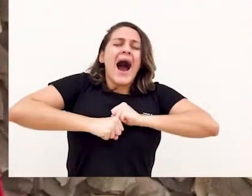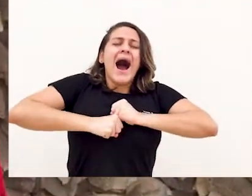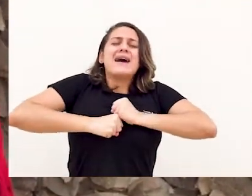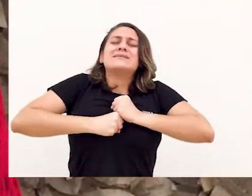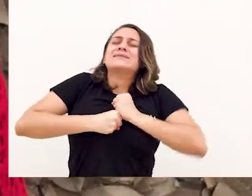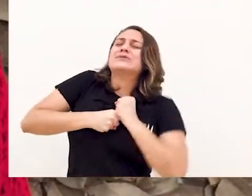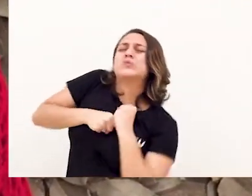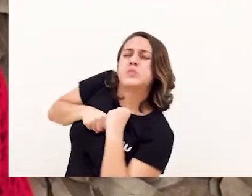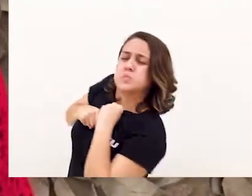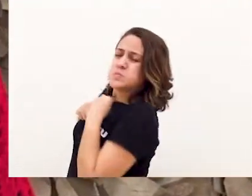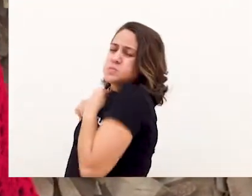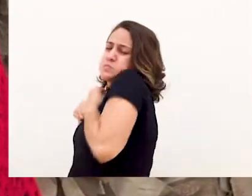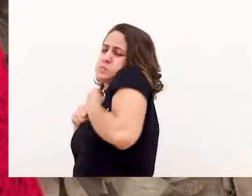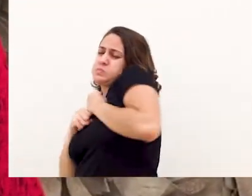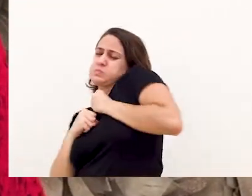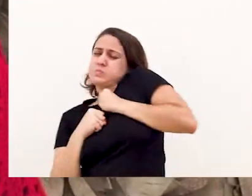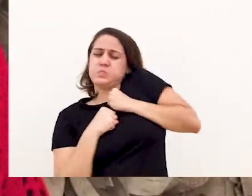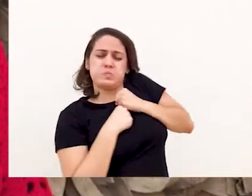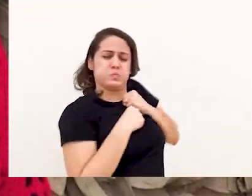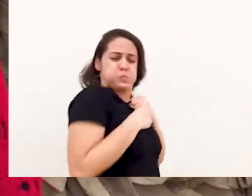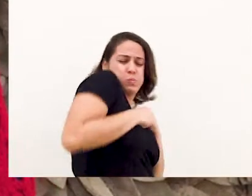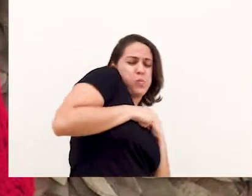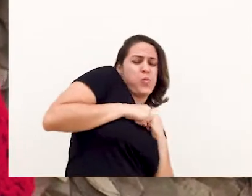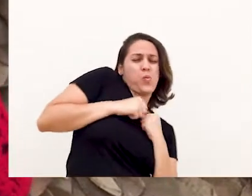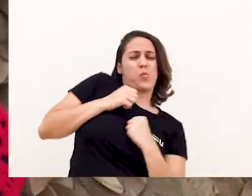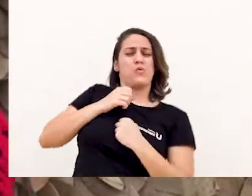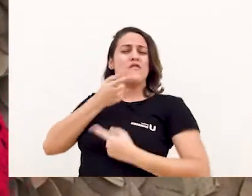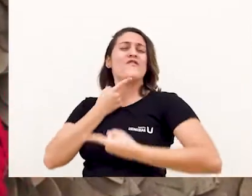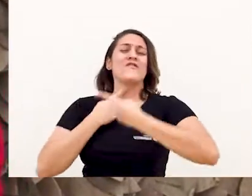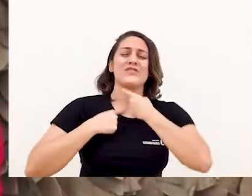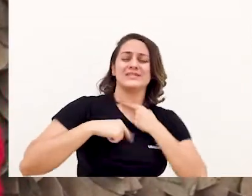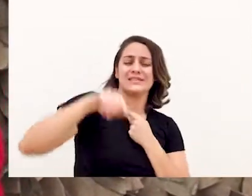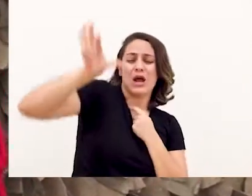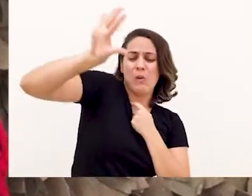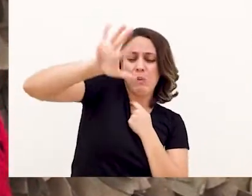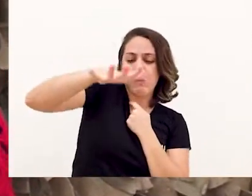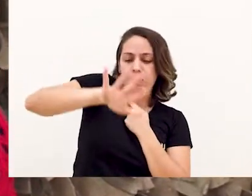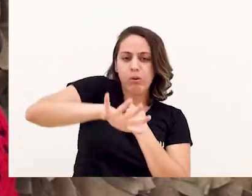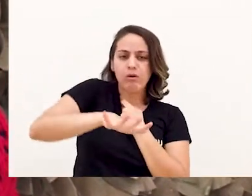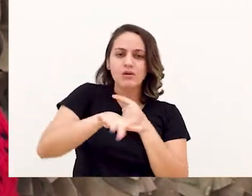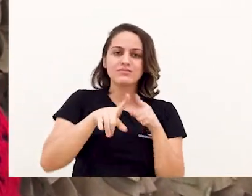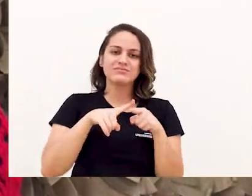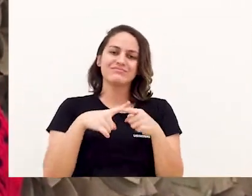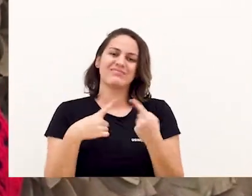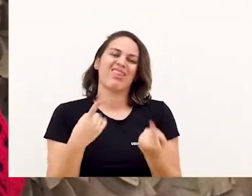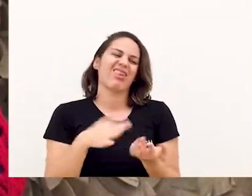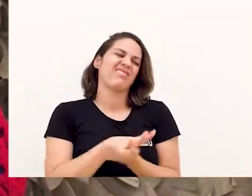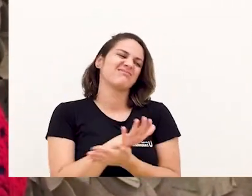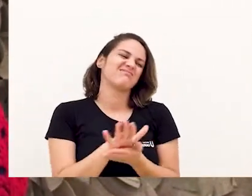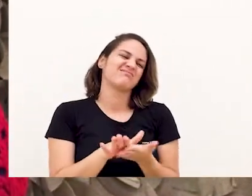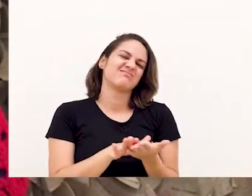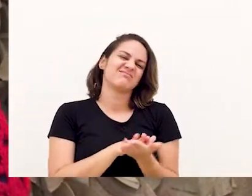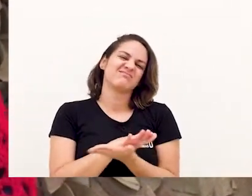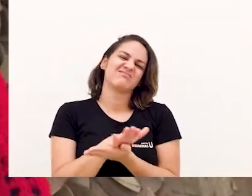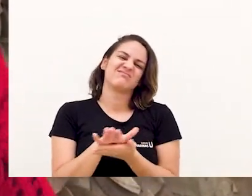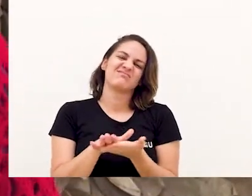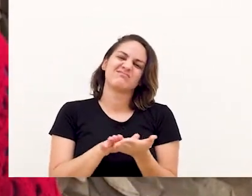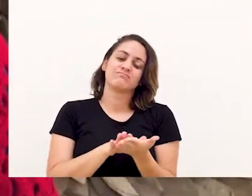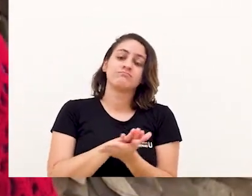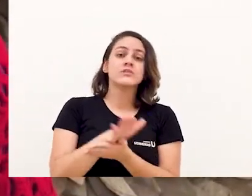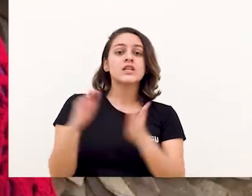e se contorcia daqui e se contorcia de lá e... nada.